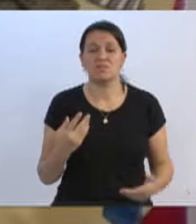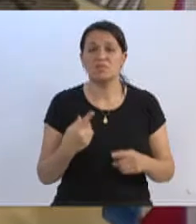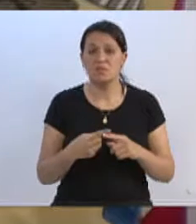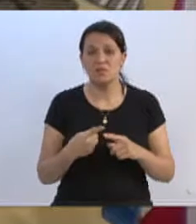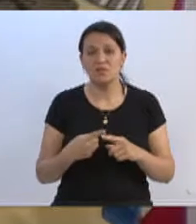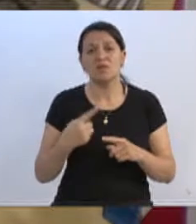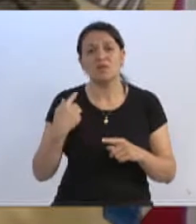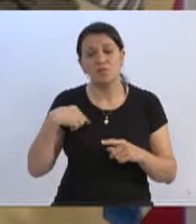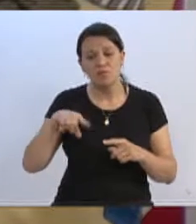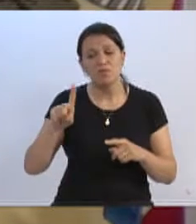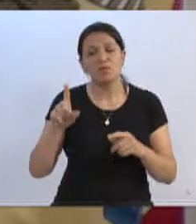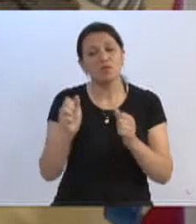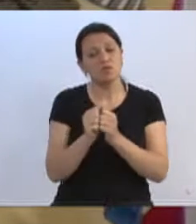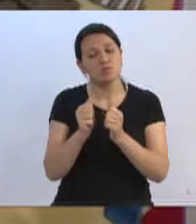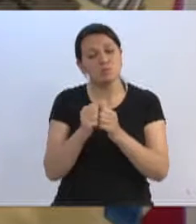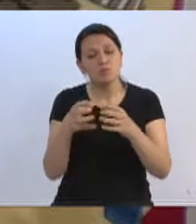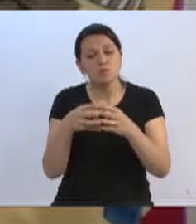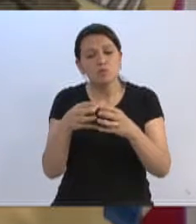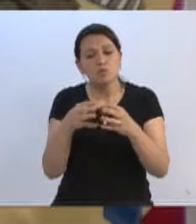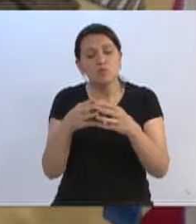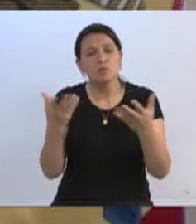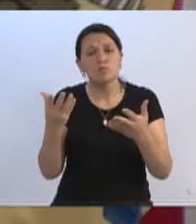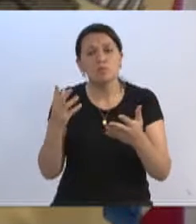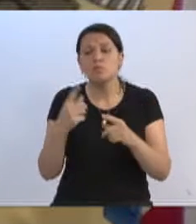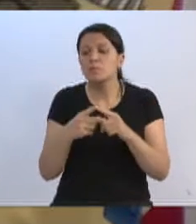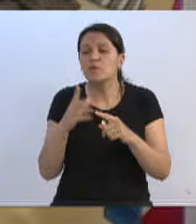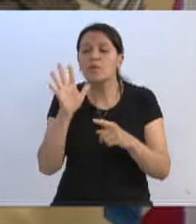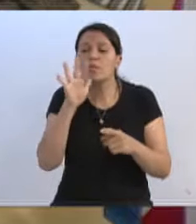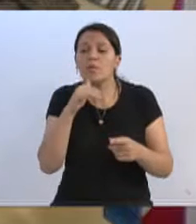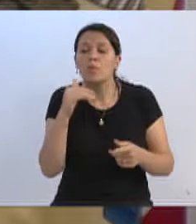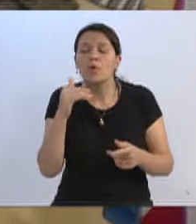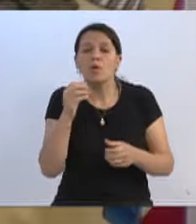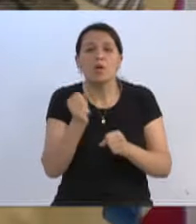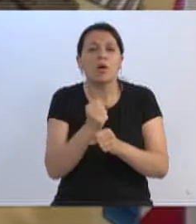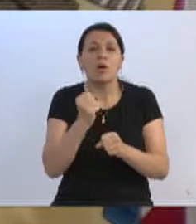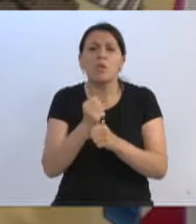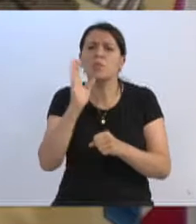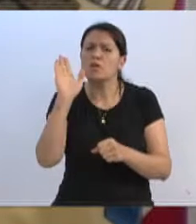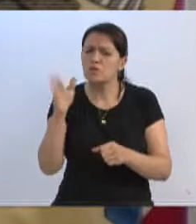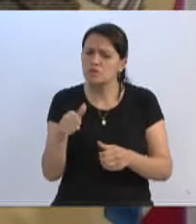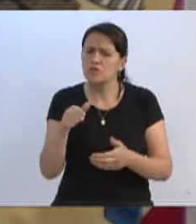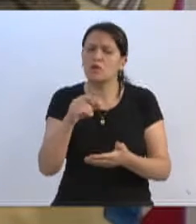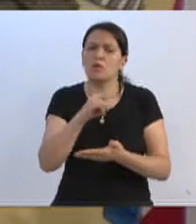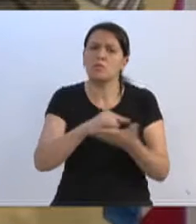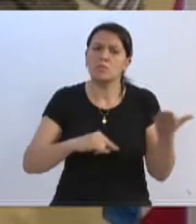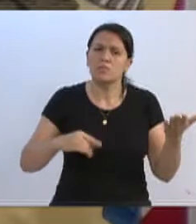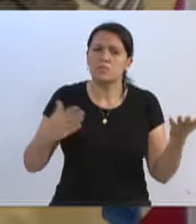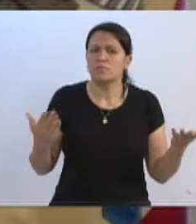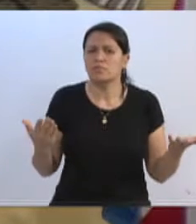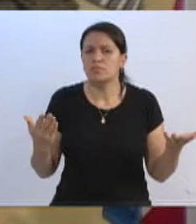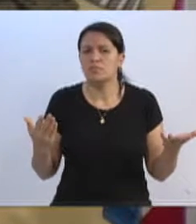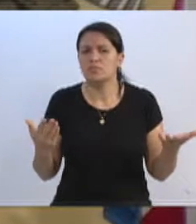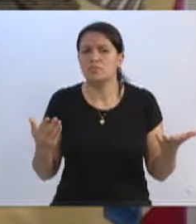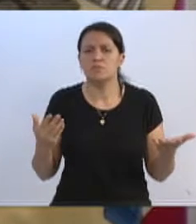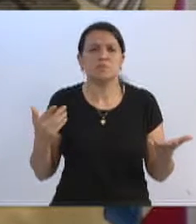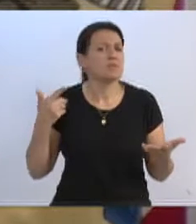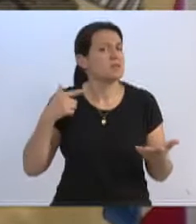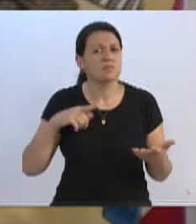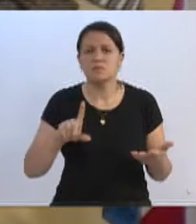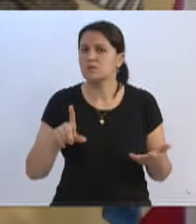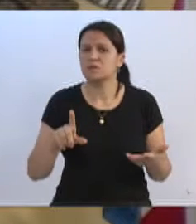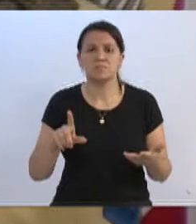o pessoal lá da diretoria de mutirão sobre a demora para ir início das obras já relicitadas. É porque tem obra que já foi licitada, relicitada, e ainda não saiu.